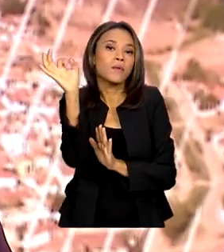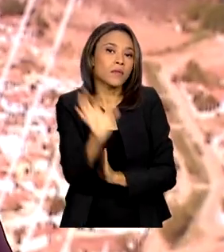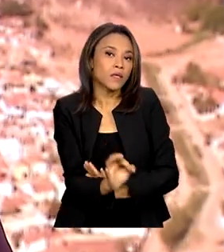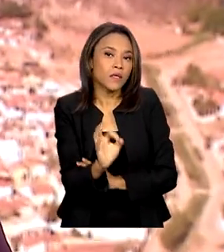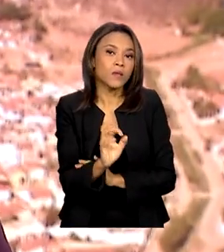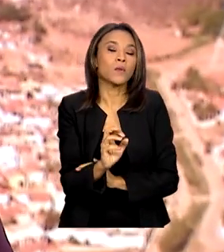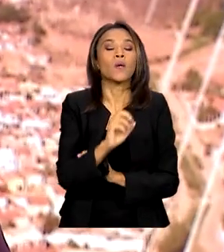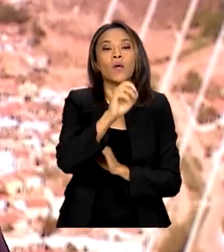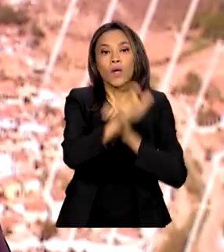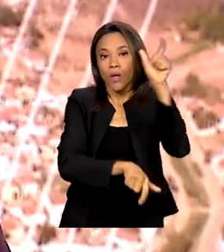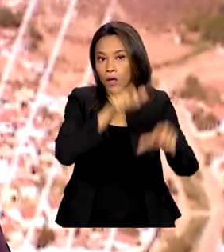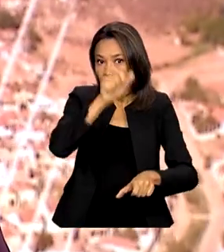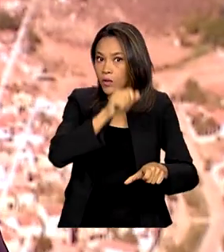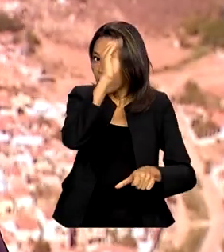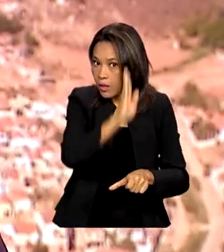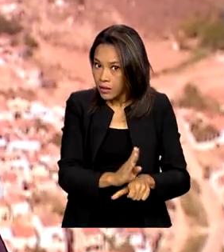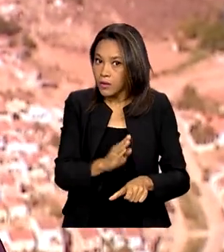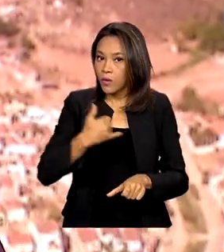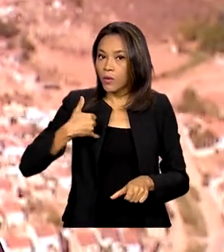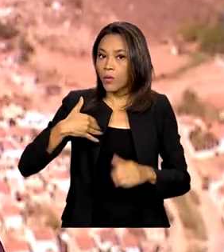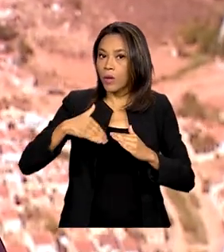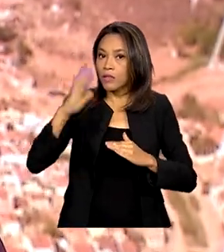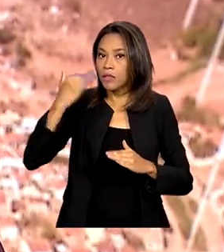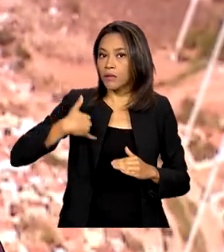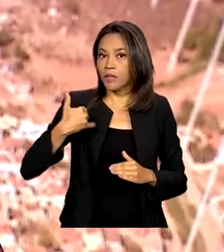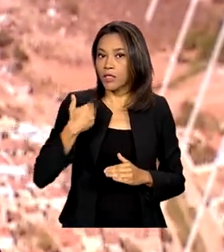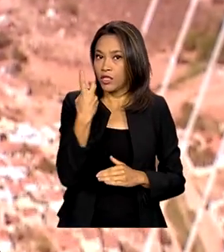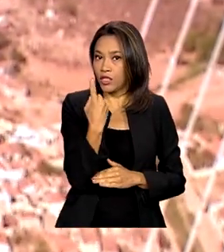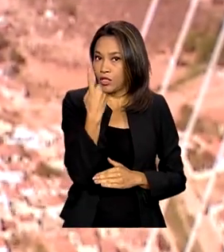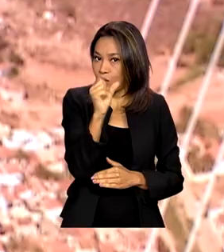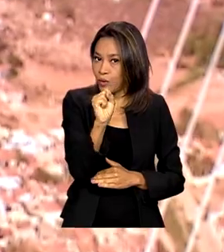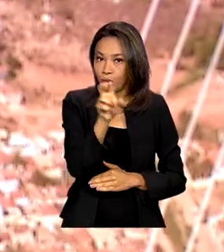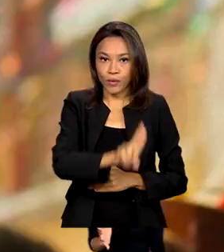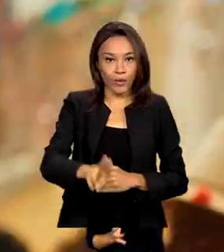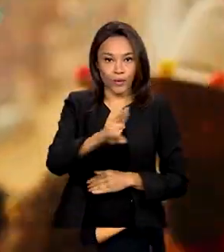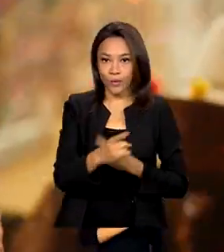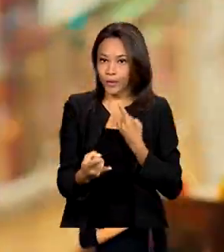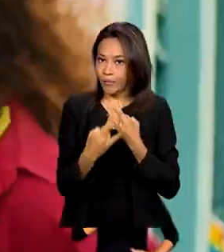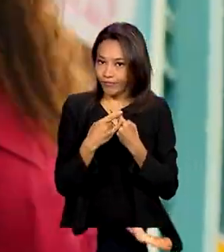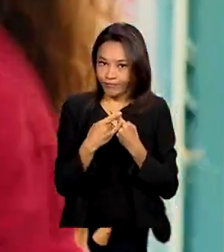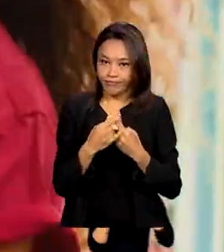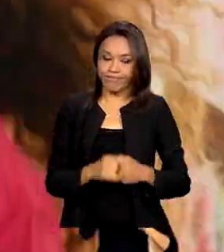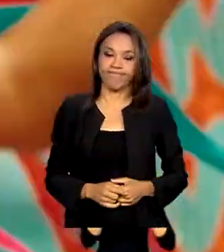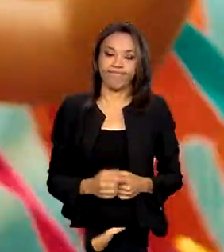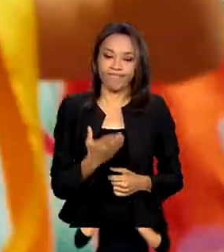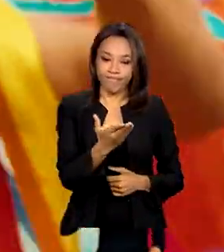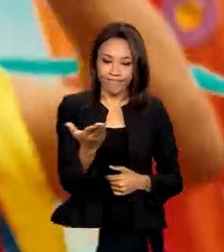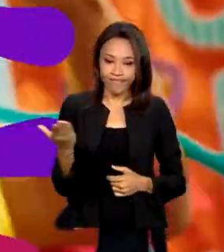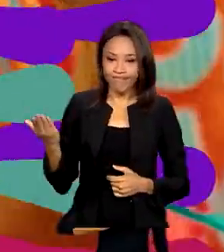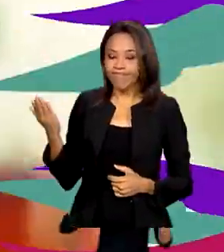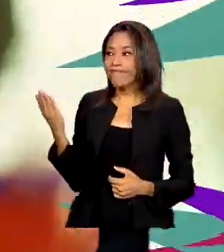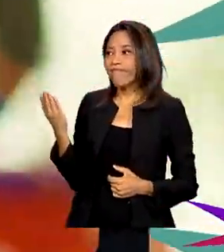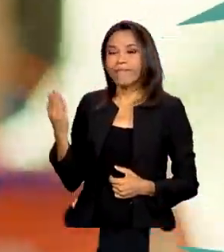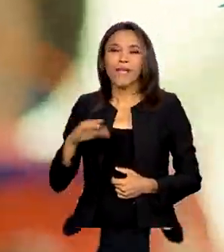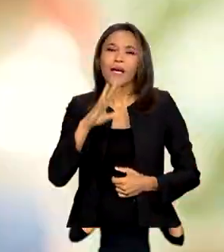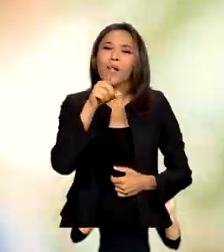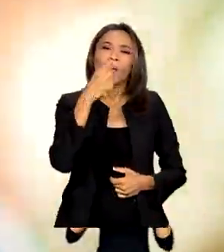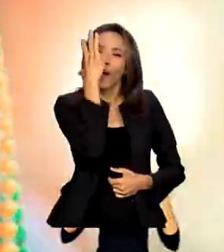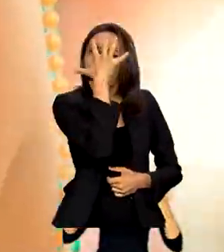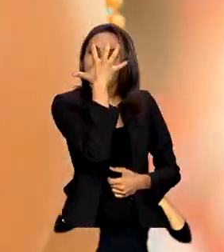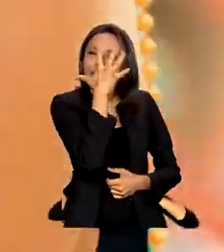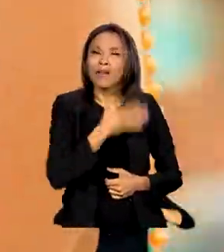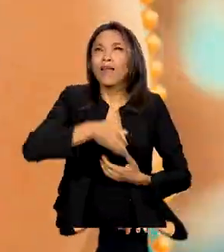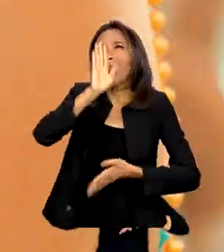brasileiros com mais de 18 anos não usam o preservativo. O carnaval tomou conta das ruas do país